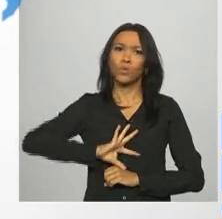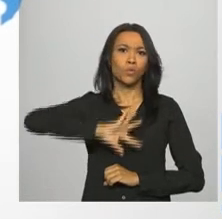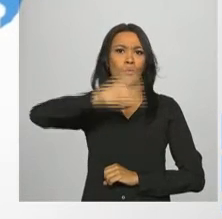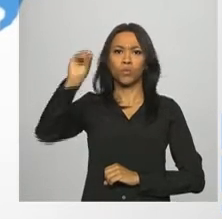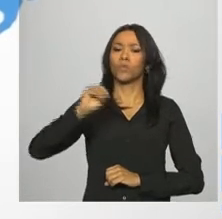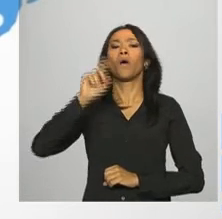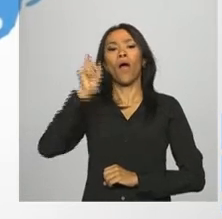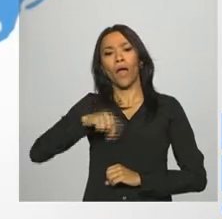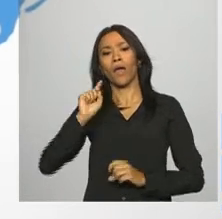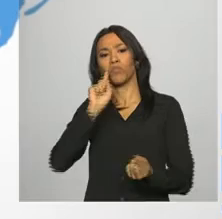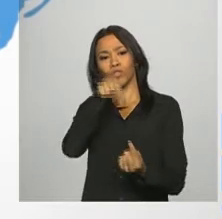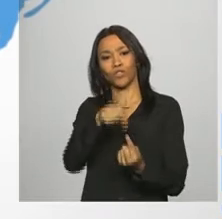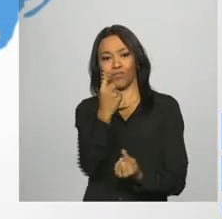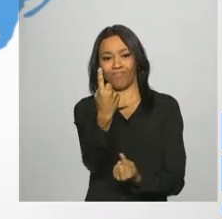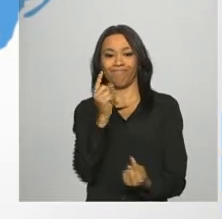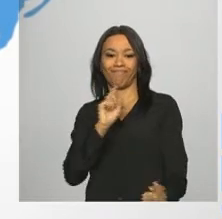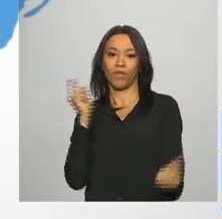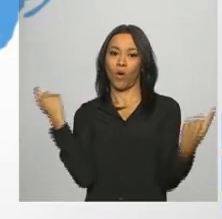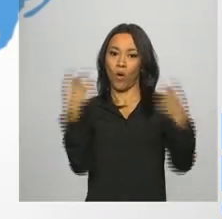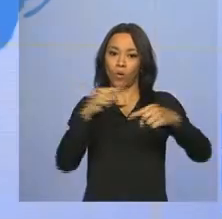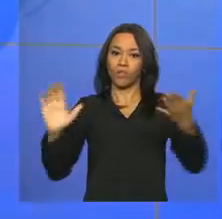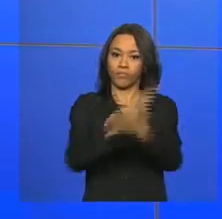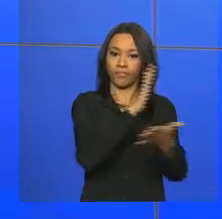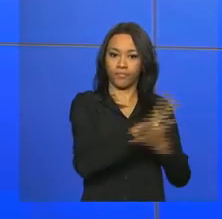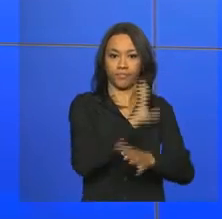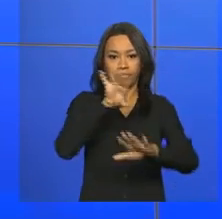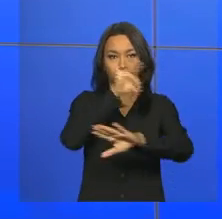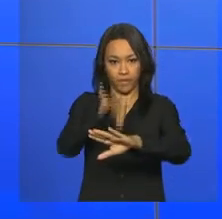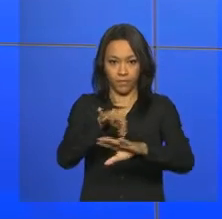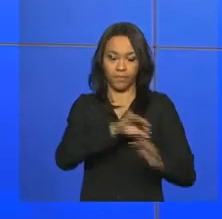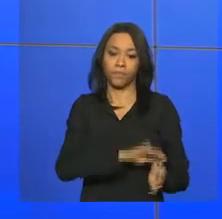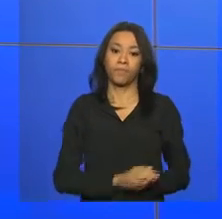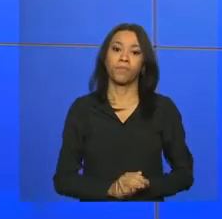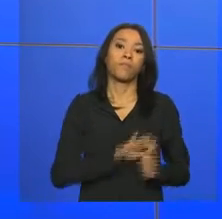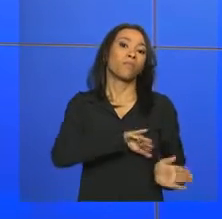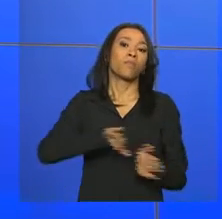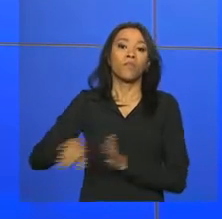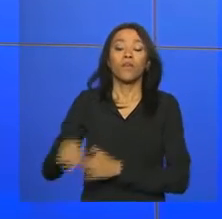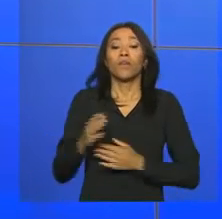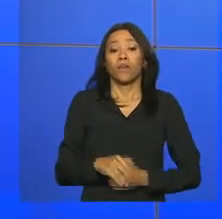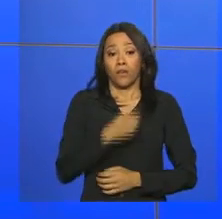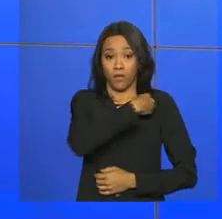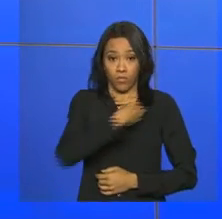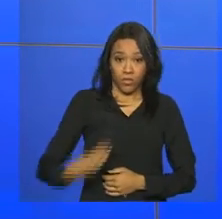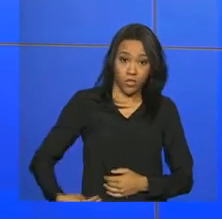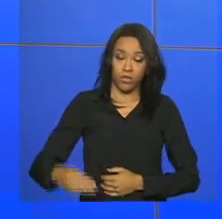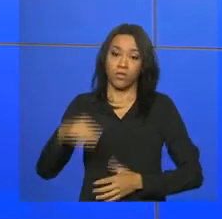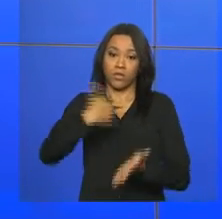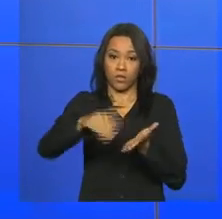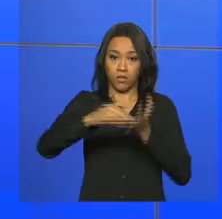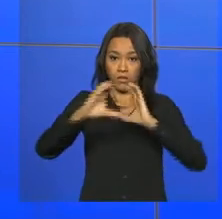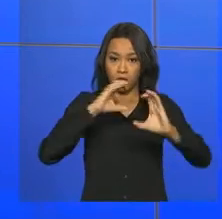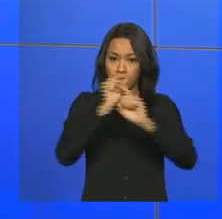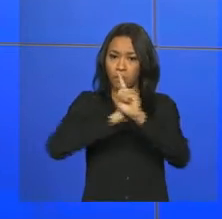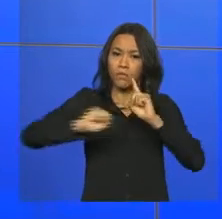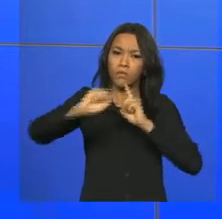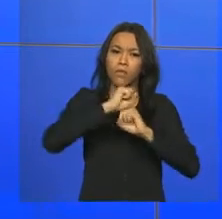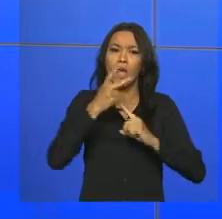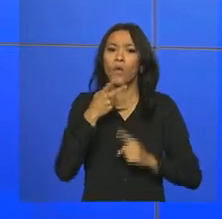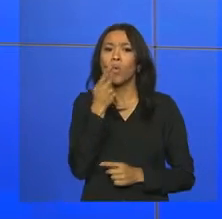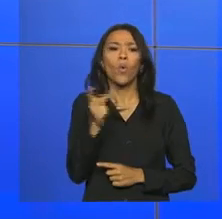missão, combater o mosquito Aedes aegypti. O ministro da Secretaria de Comunicação Social, Edinho Silva, falou com